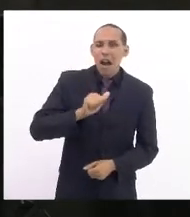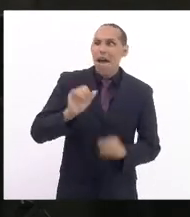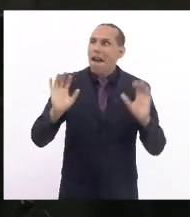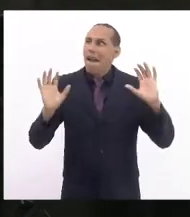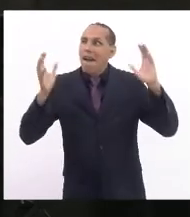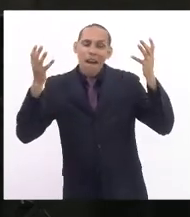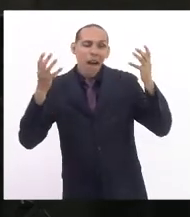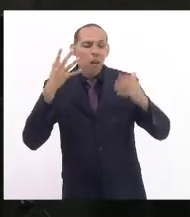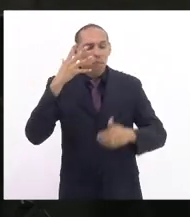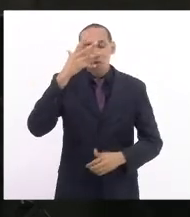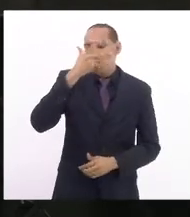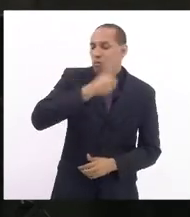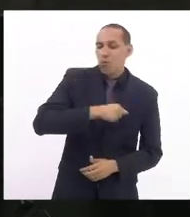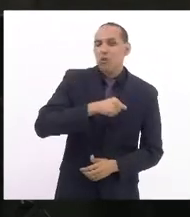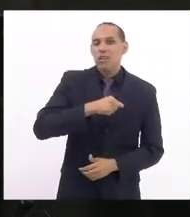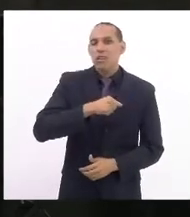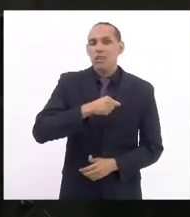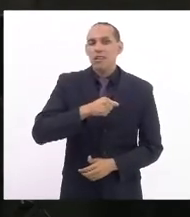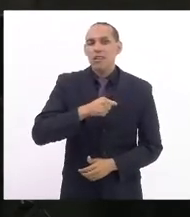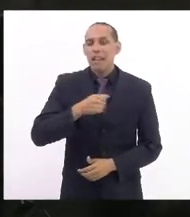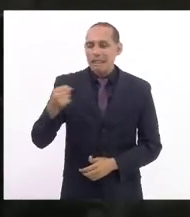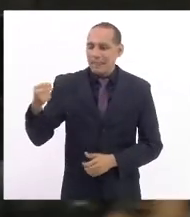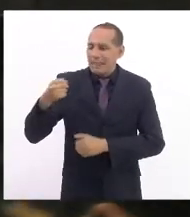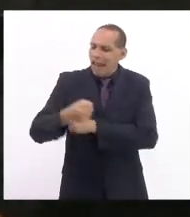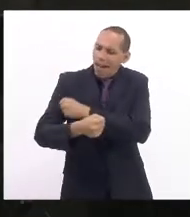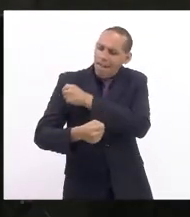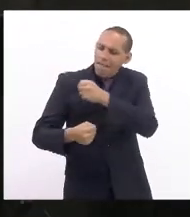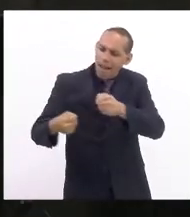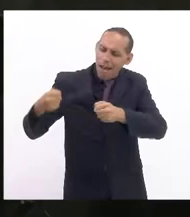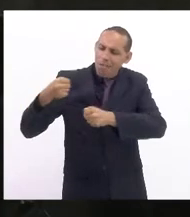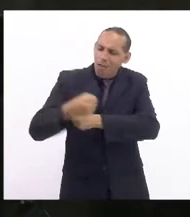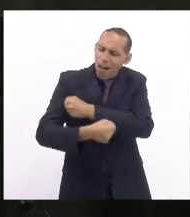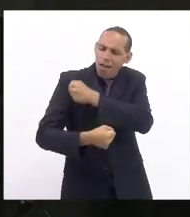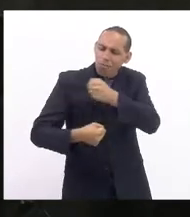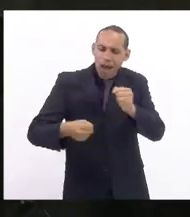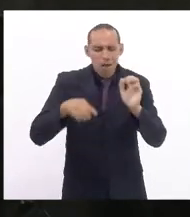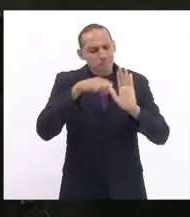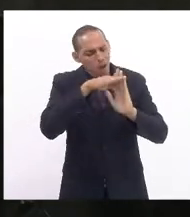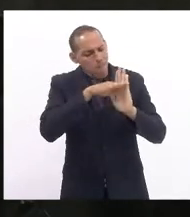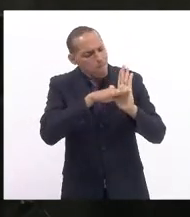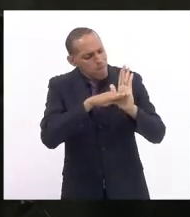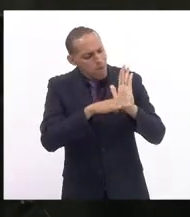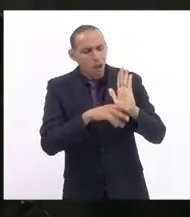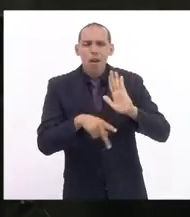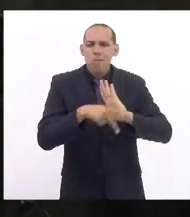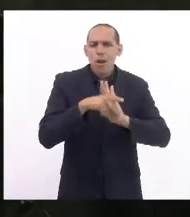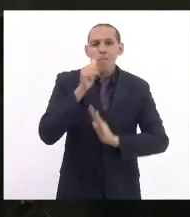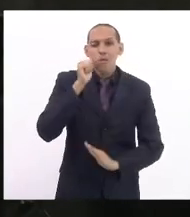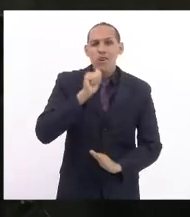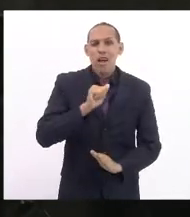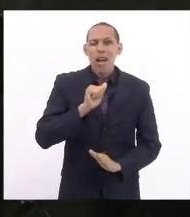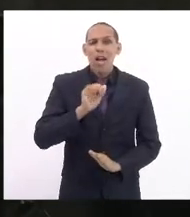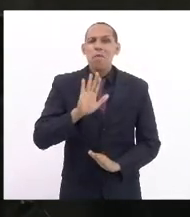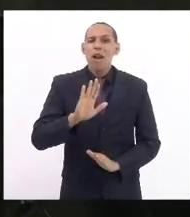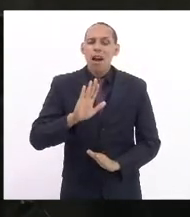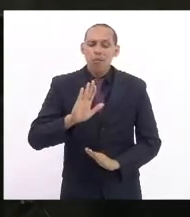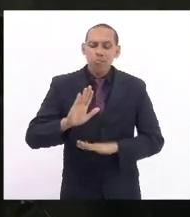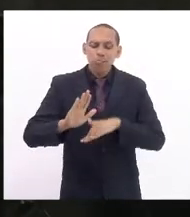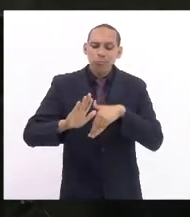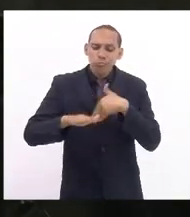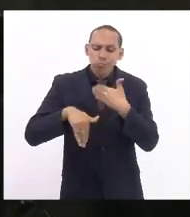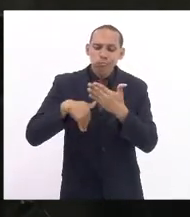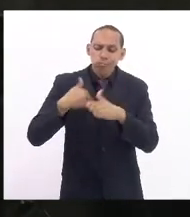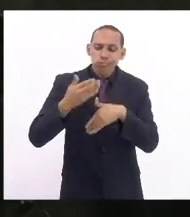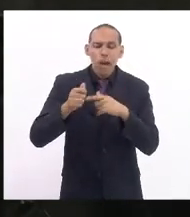evento tão belo como esse, trazendo ao plenário diversas pautas voltadas para as mulheres e, quando